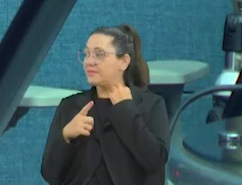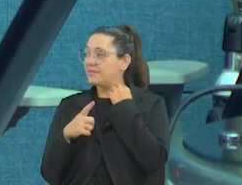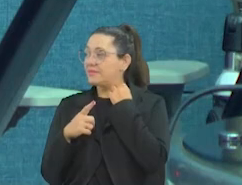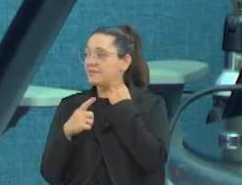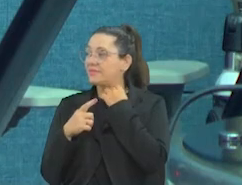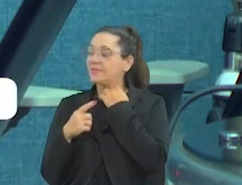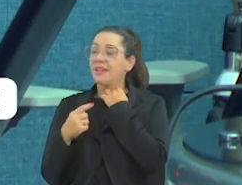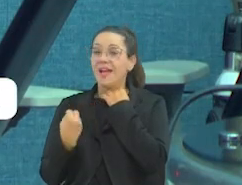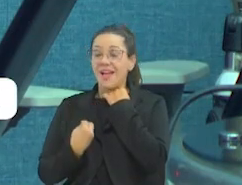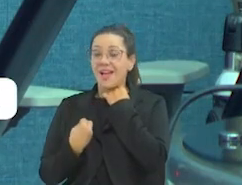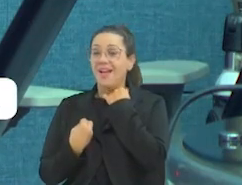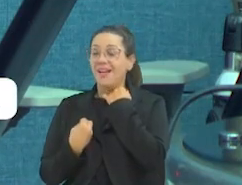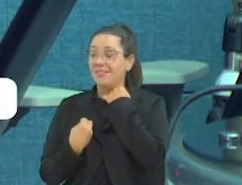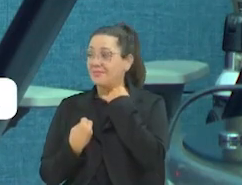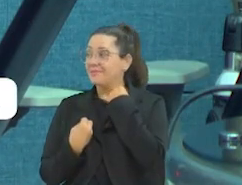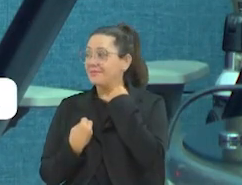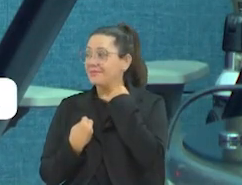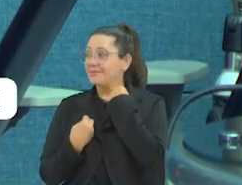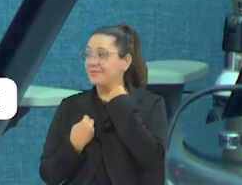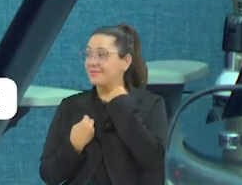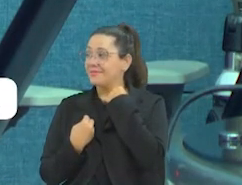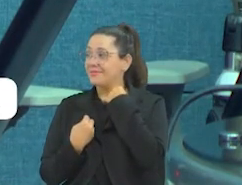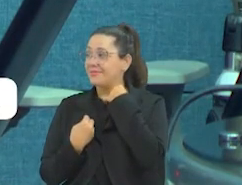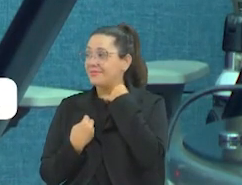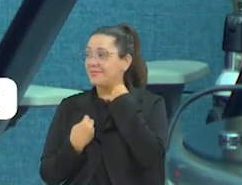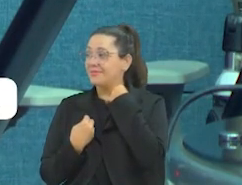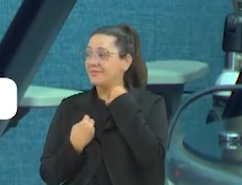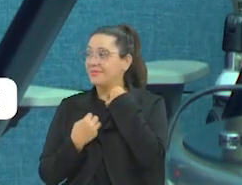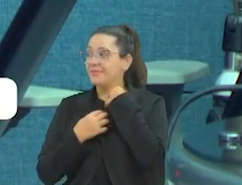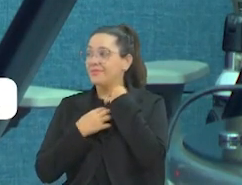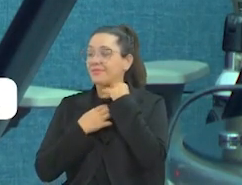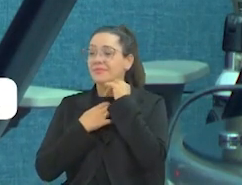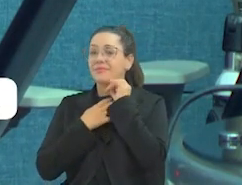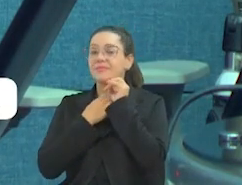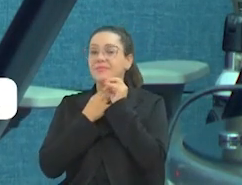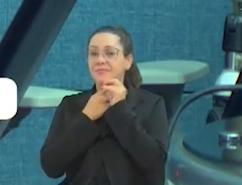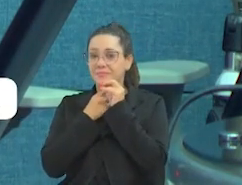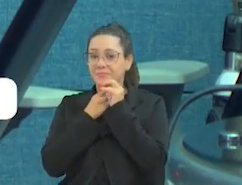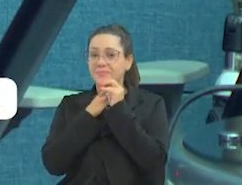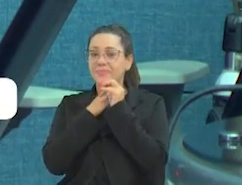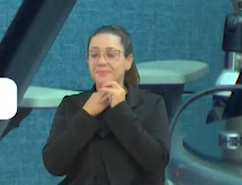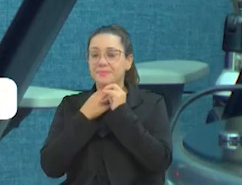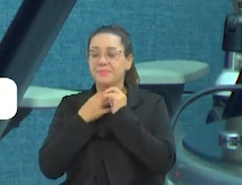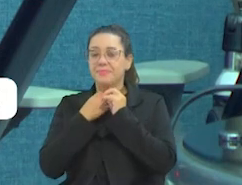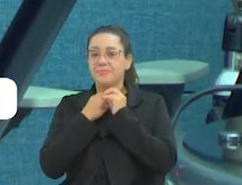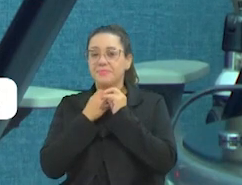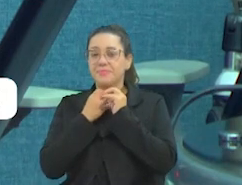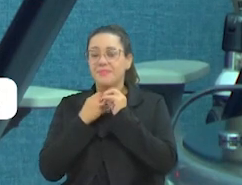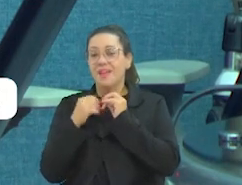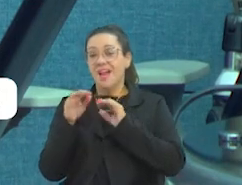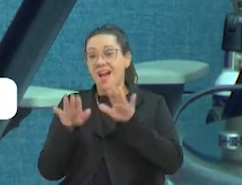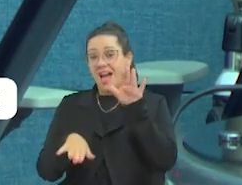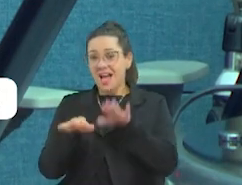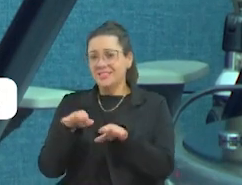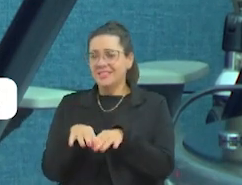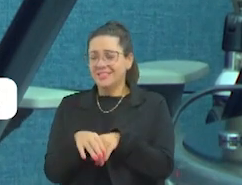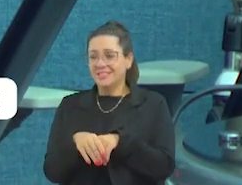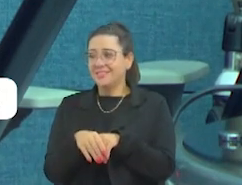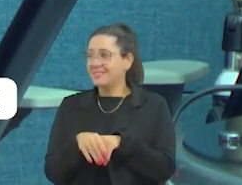Nós criamos um projeto para que realmente mostre a cara da Câmara Municipal. O político, às vezes, ele é